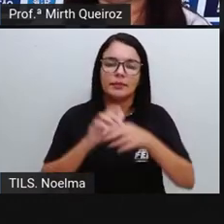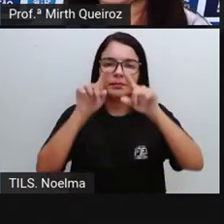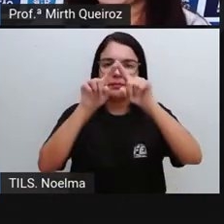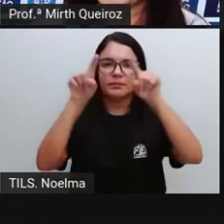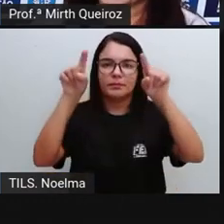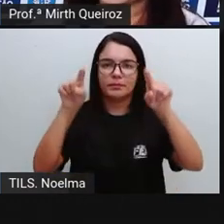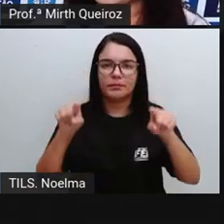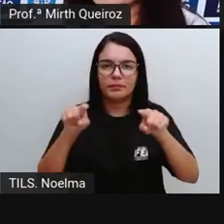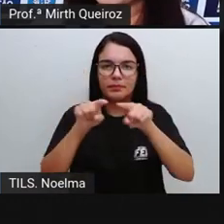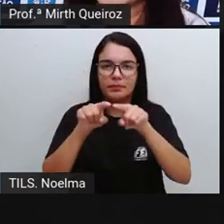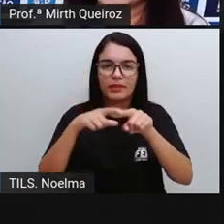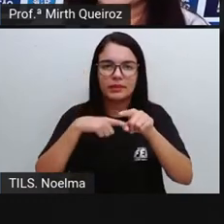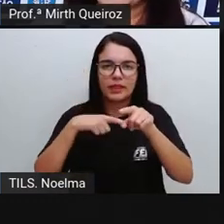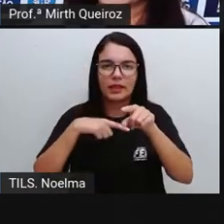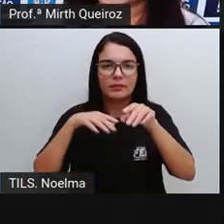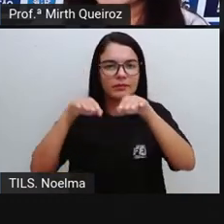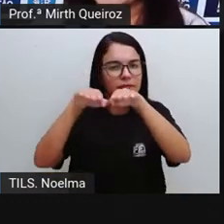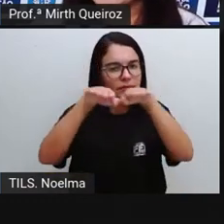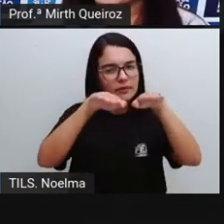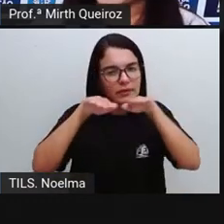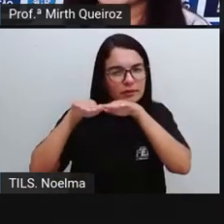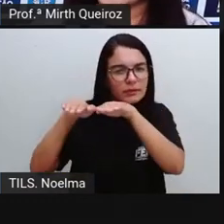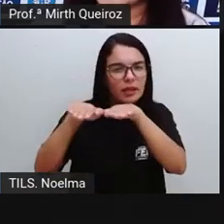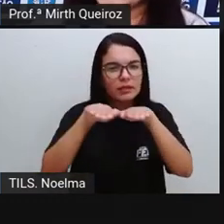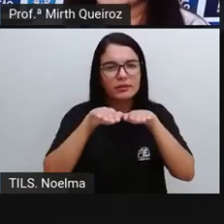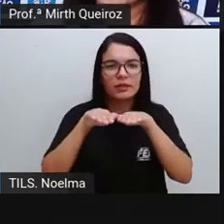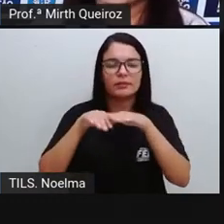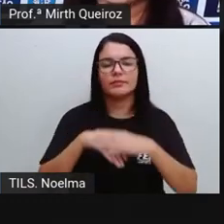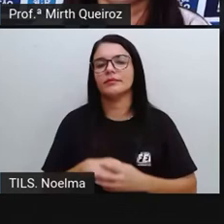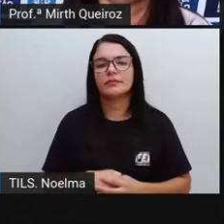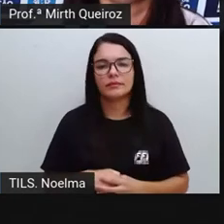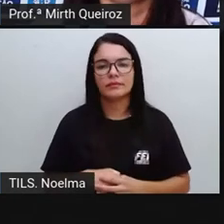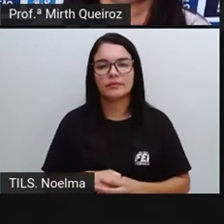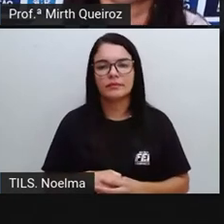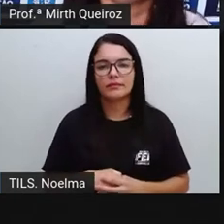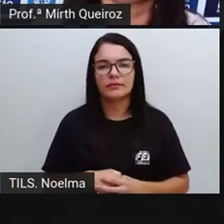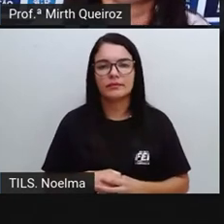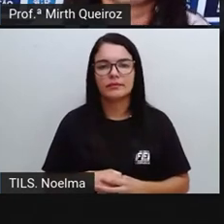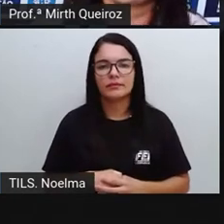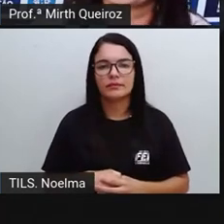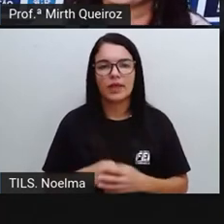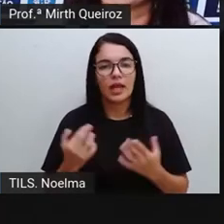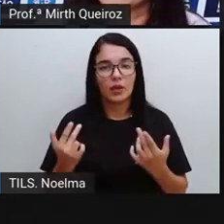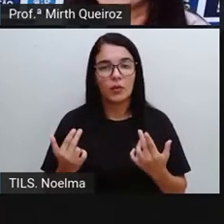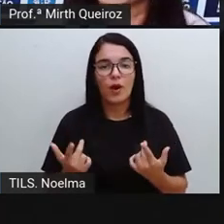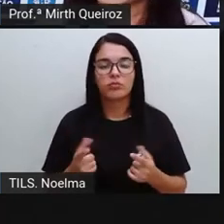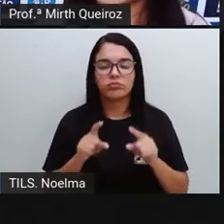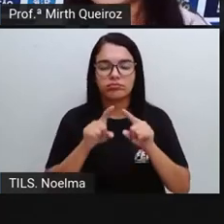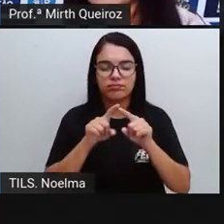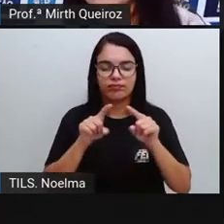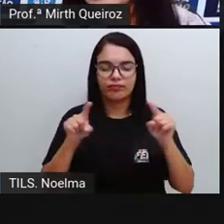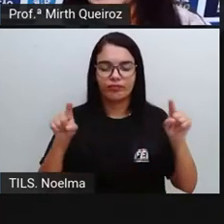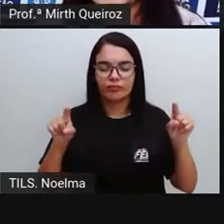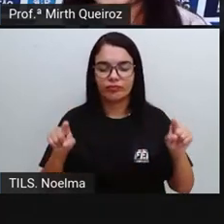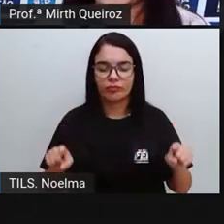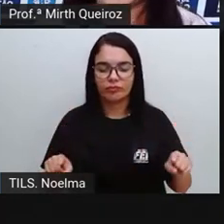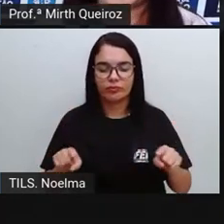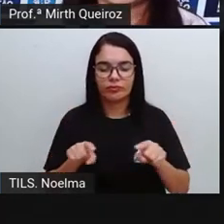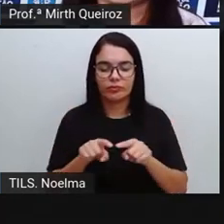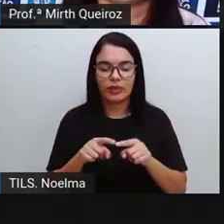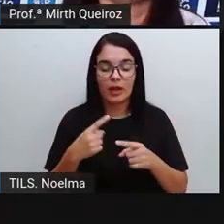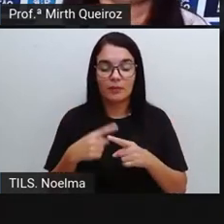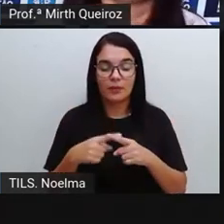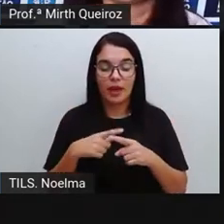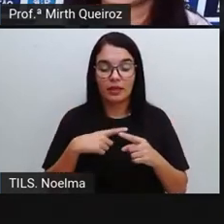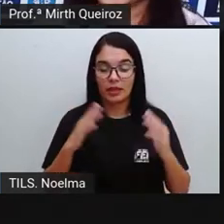simétricos, vários eixos simétricos, assim como a gente consegue com o retângulo também. Dois eixos,